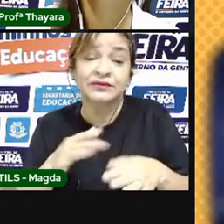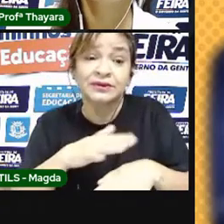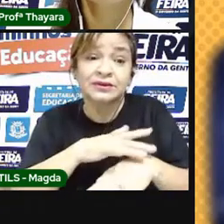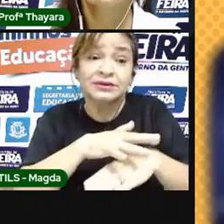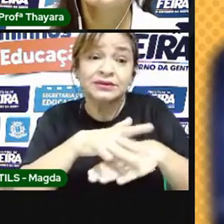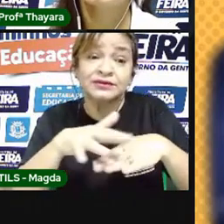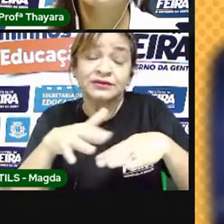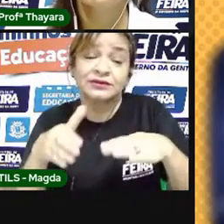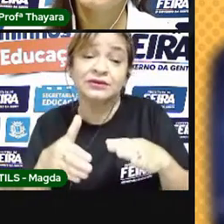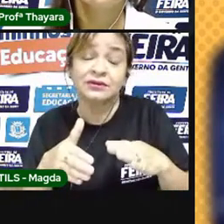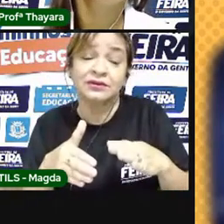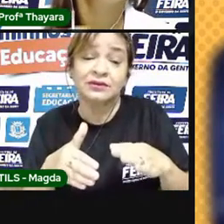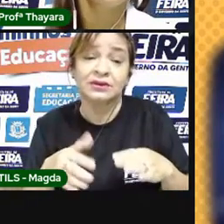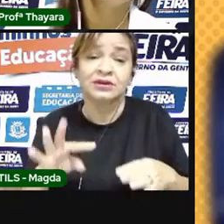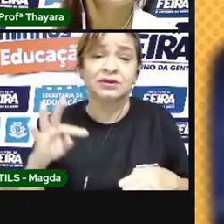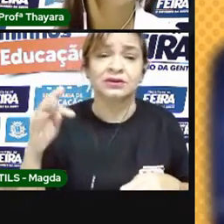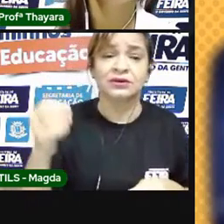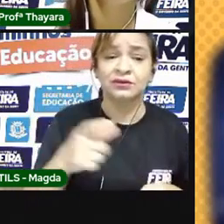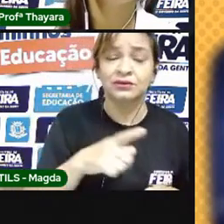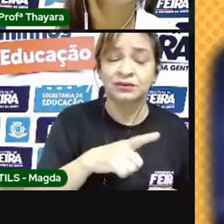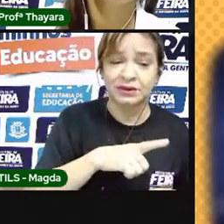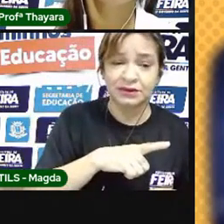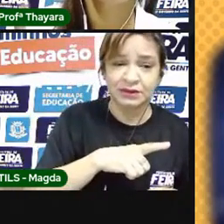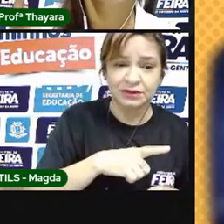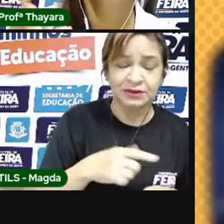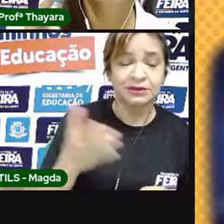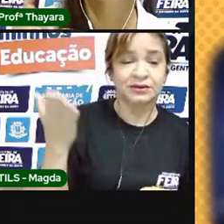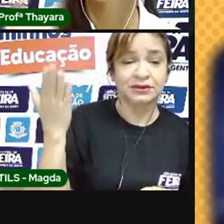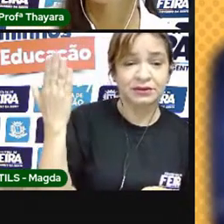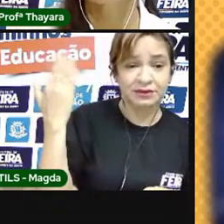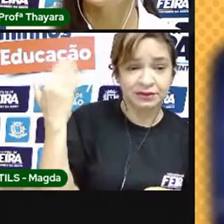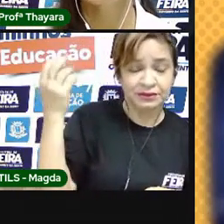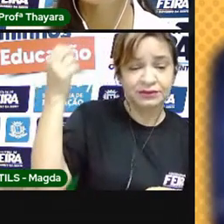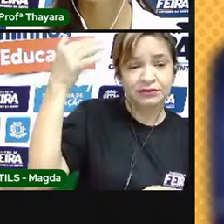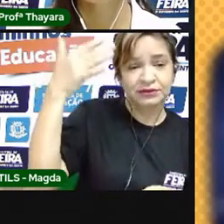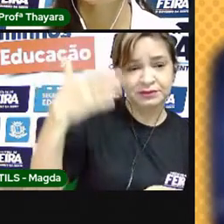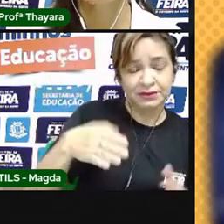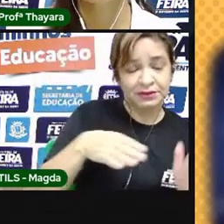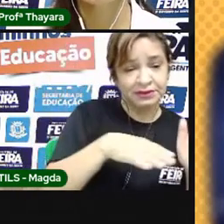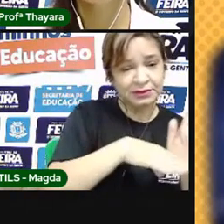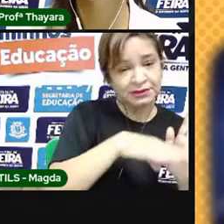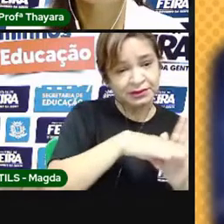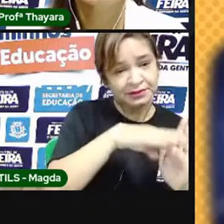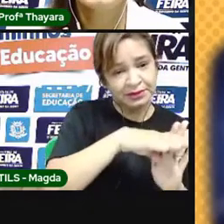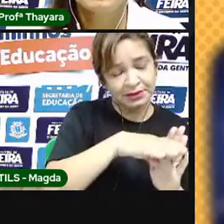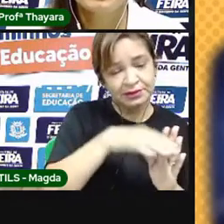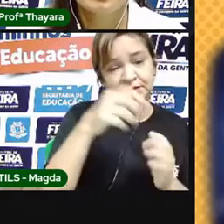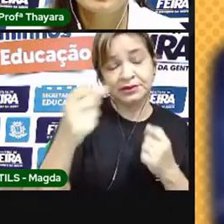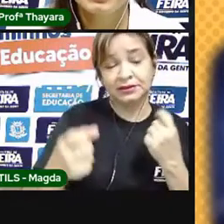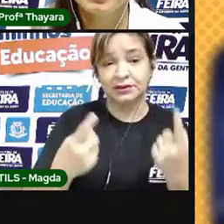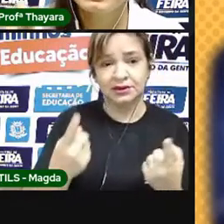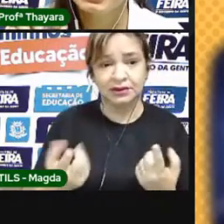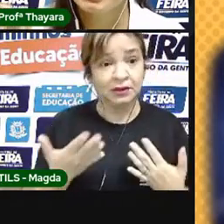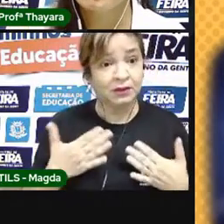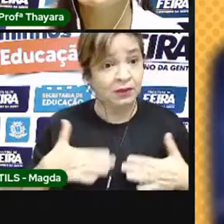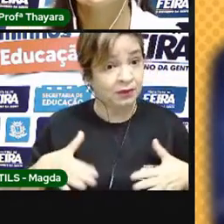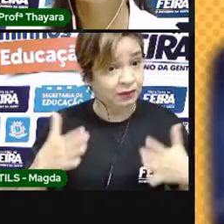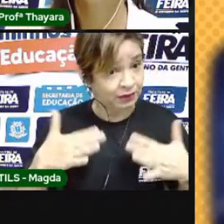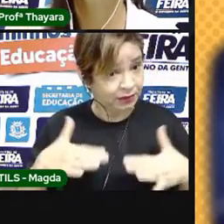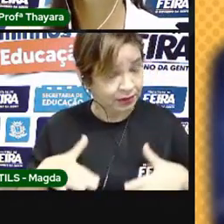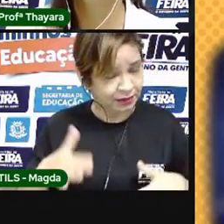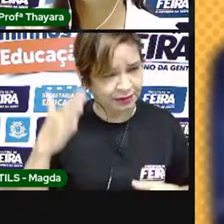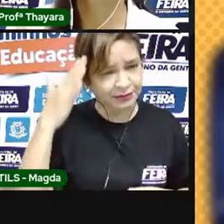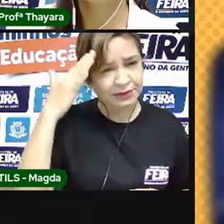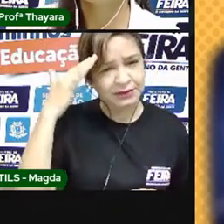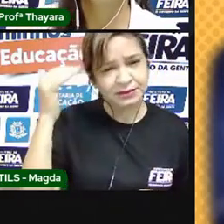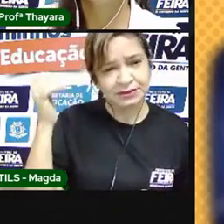Quais são os componentes que estão lá, que a gente já tinha visto antes. E quais são as camadas que estão lá. Mas não se preocupem. Eu sei que talvez tenha